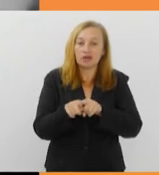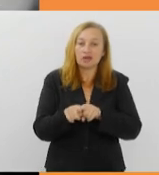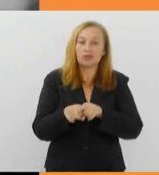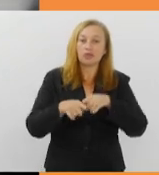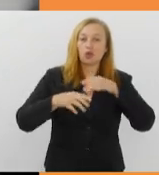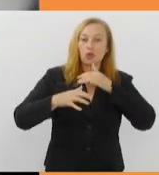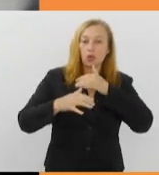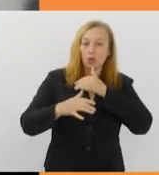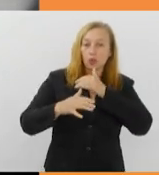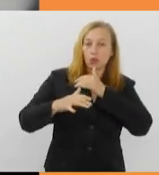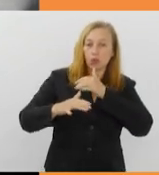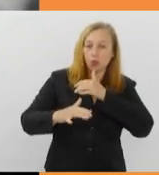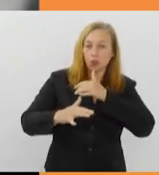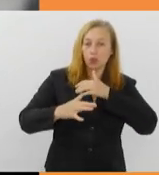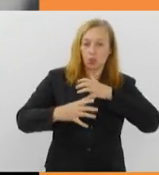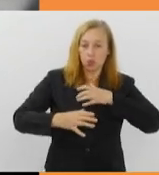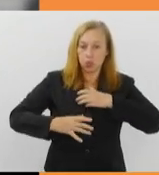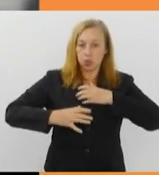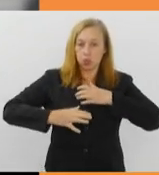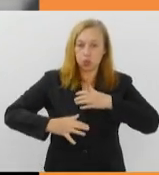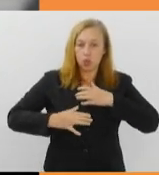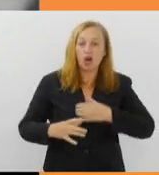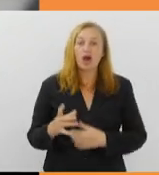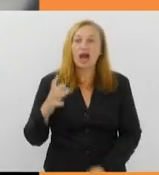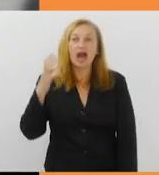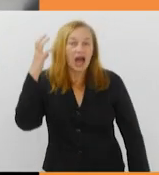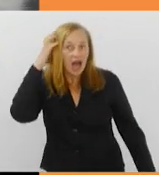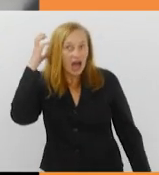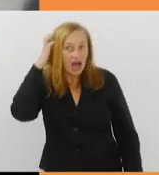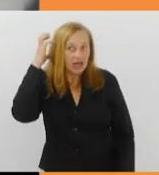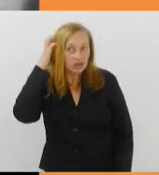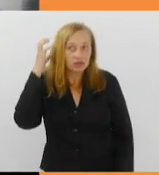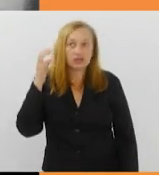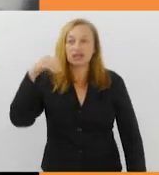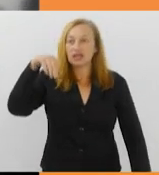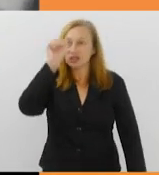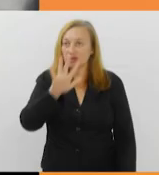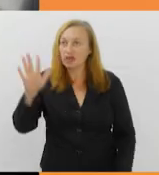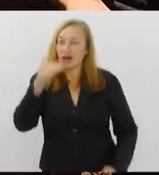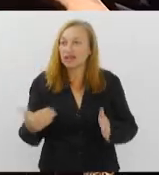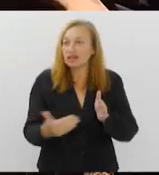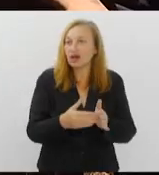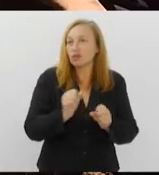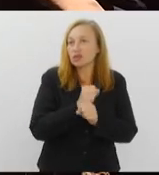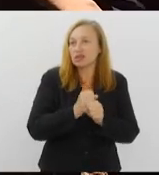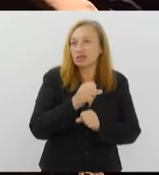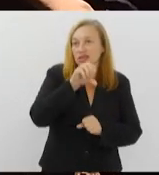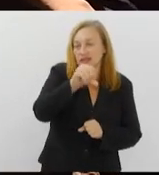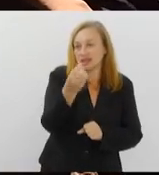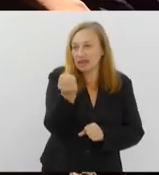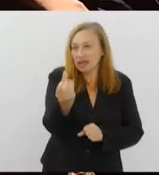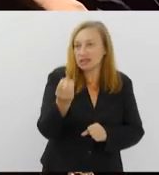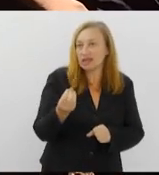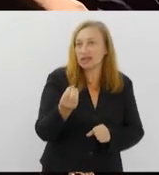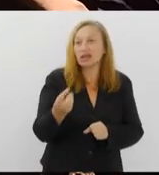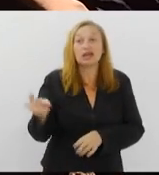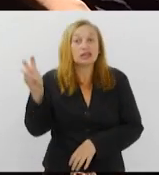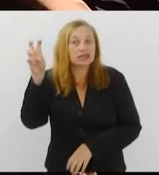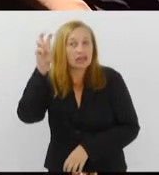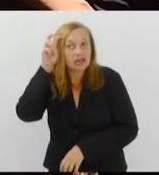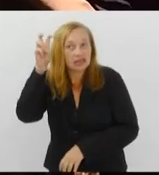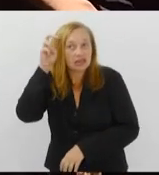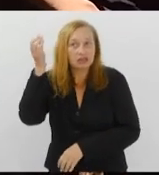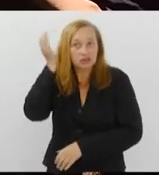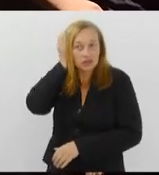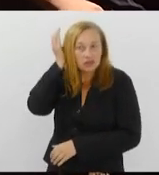músico de estúdio da Rádio Mairin Kveig, da Rádio Nacional até os anos 60, quando faleceu. Além de tocar nesta quinta no Sesc